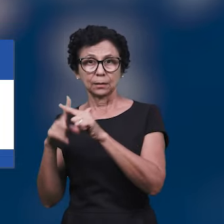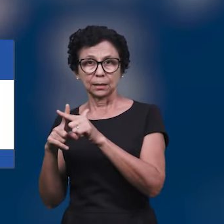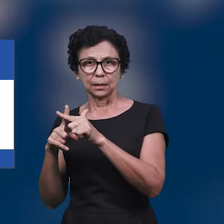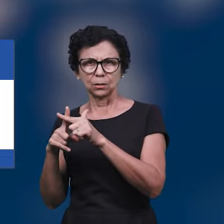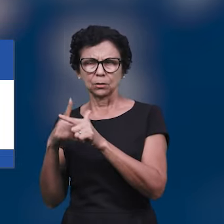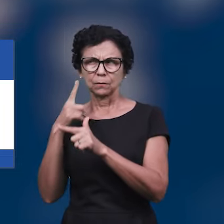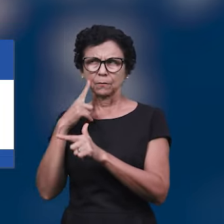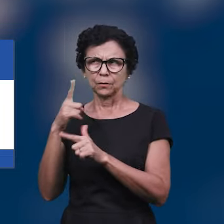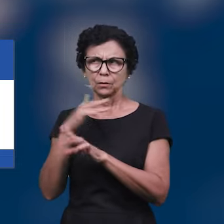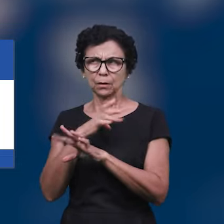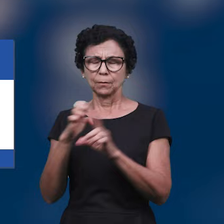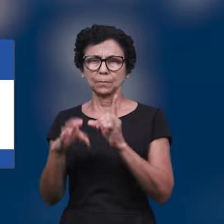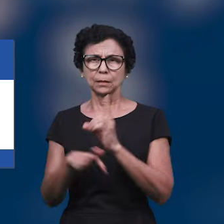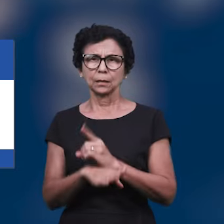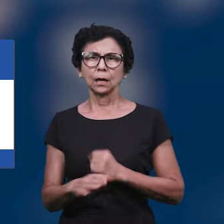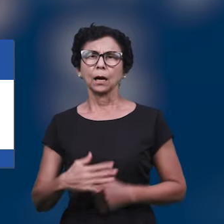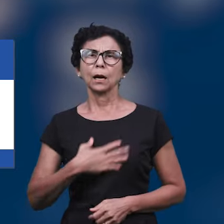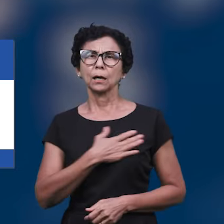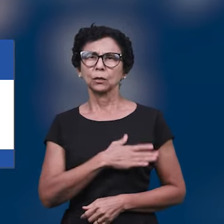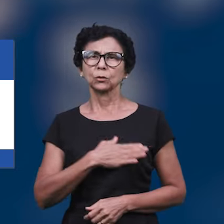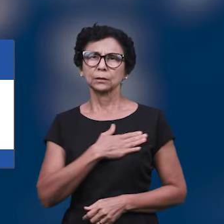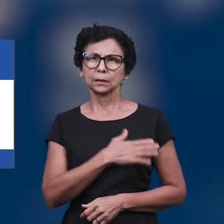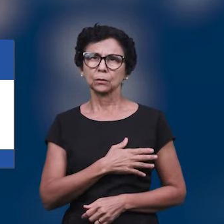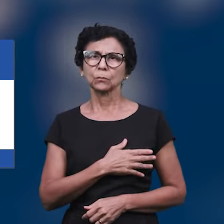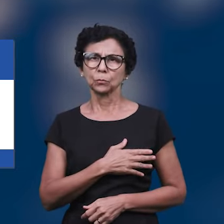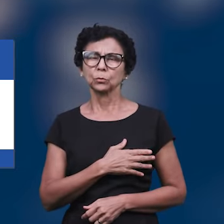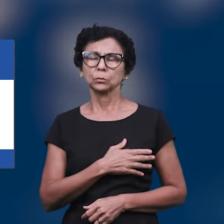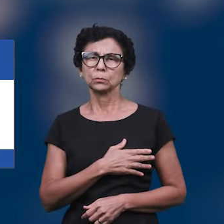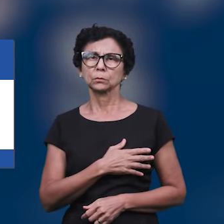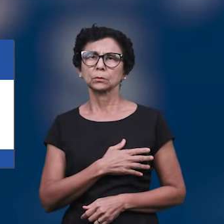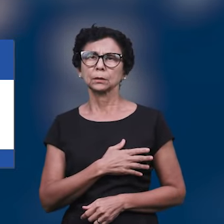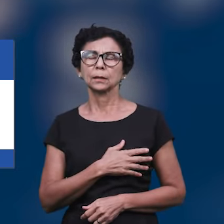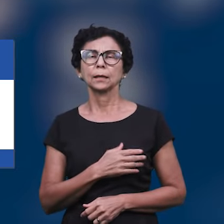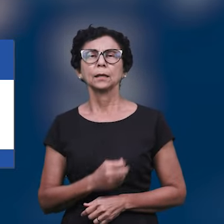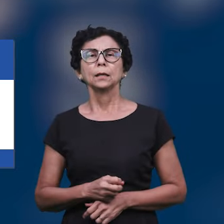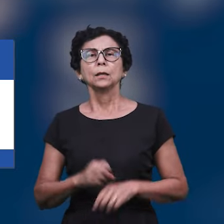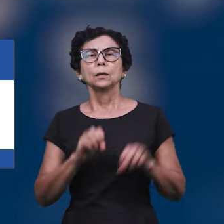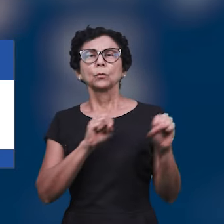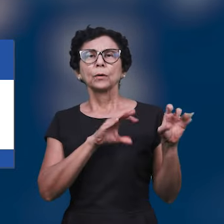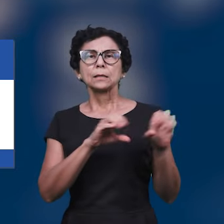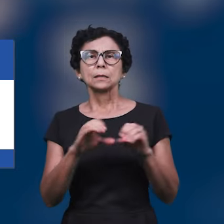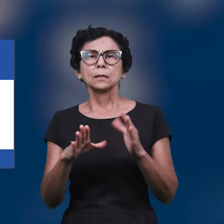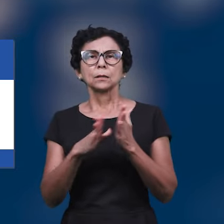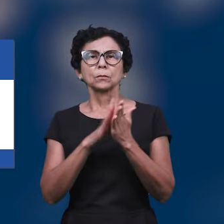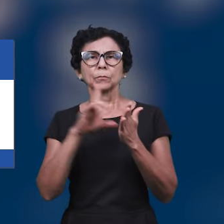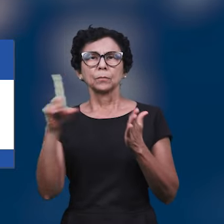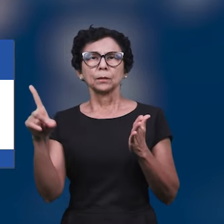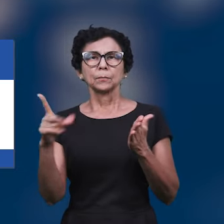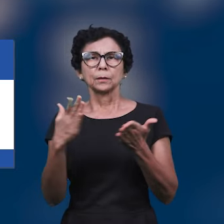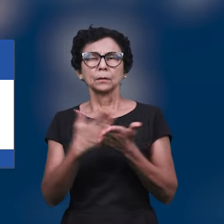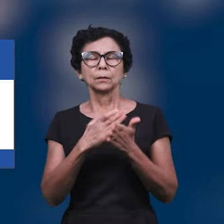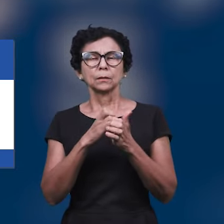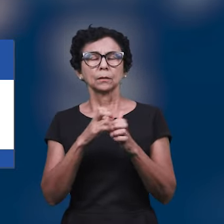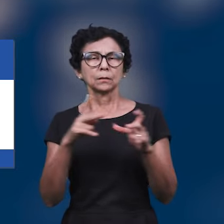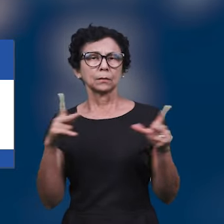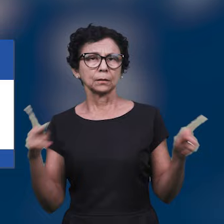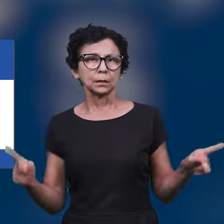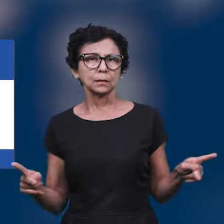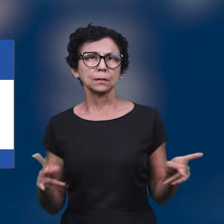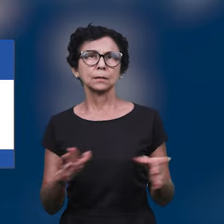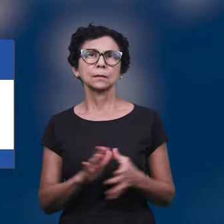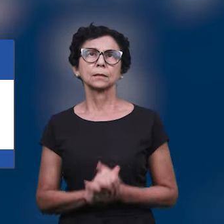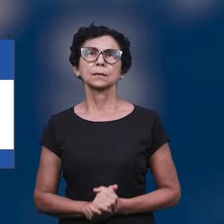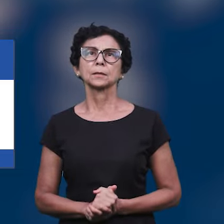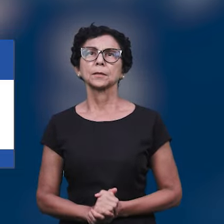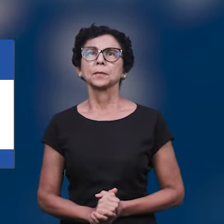receberam uma bênção com o ensino no livro de Apocalipse. O estudo bíblico foi muito poderoso sobre a revelação,